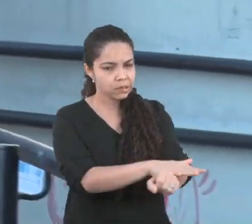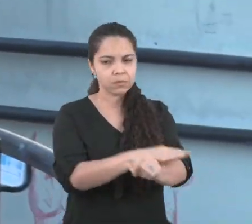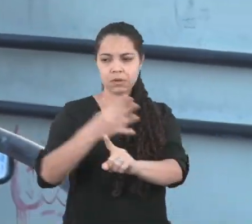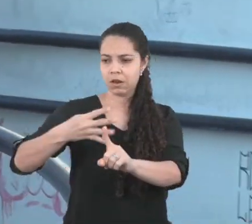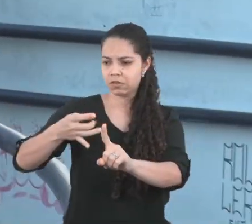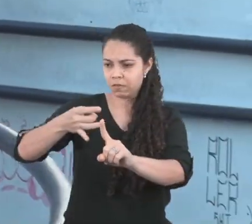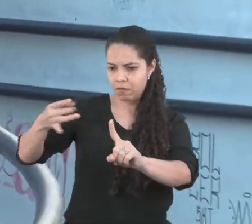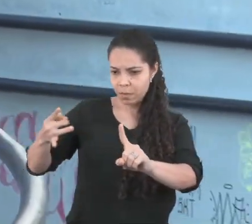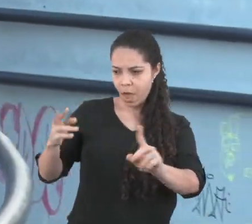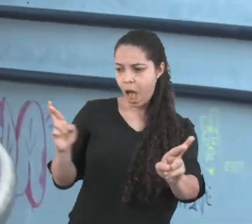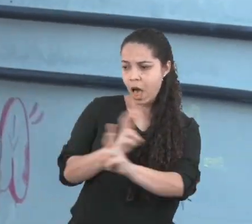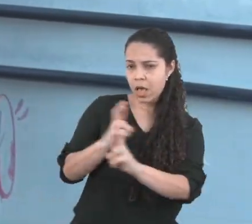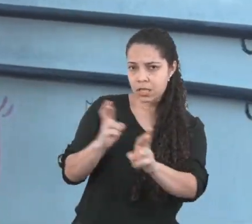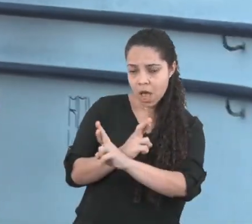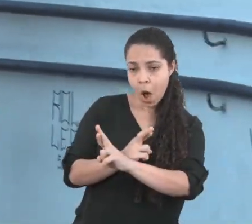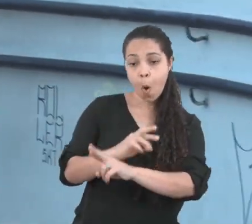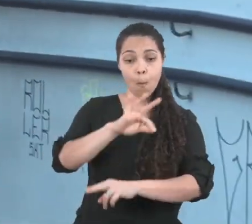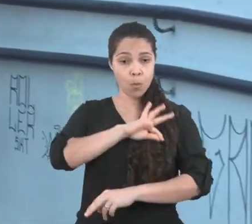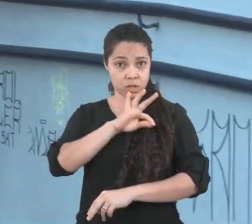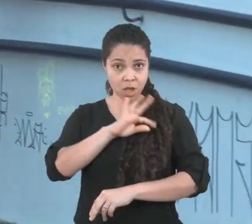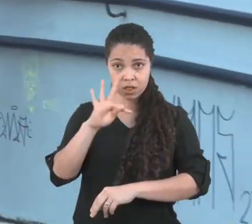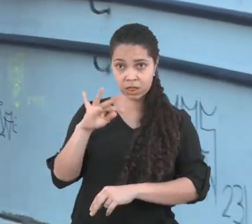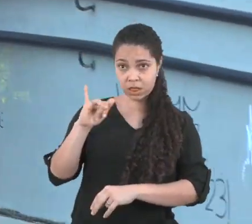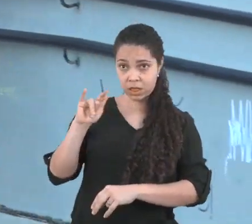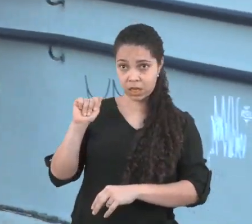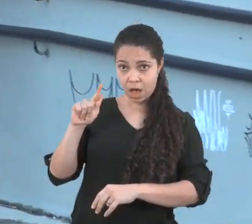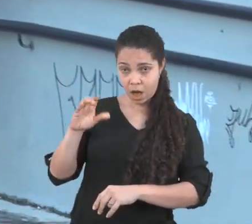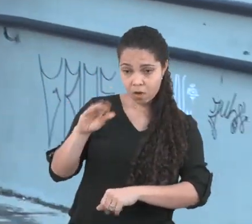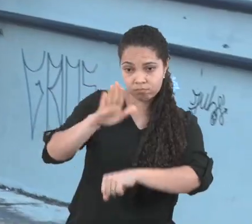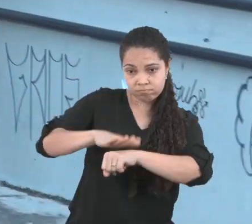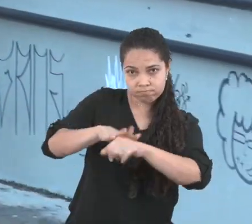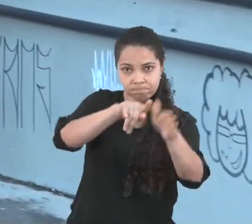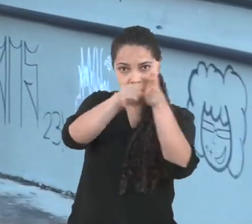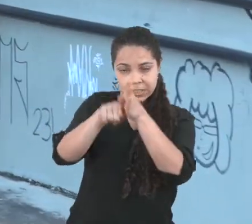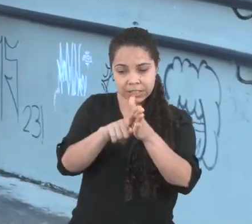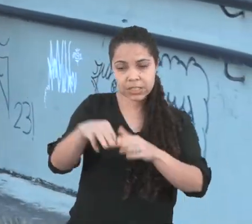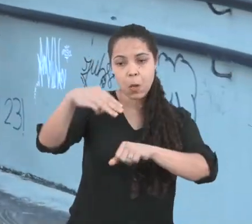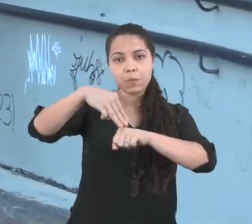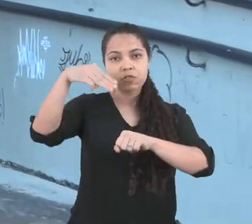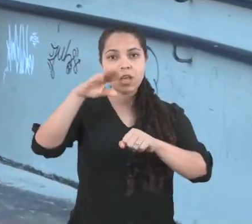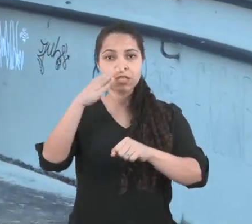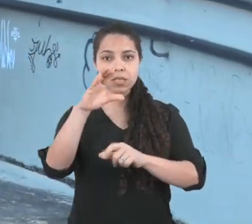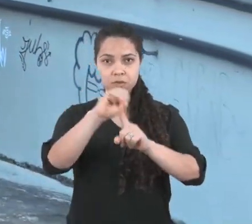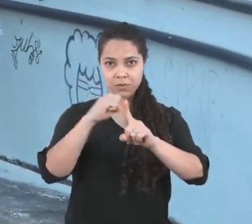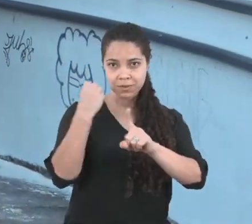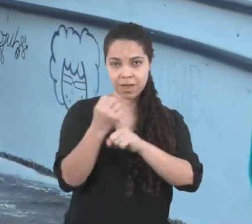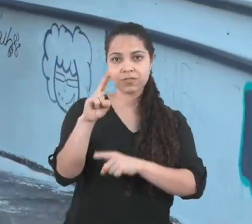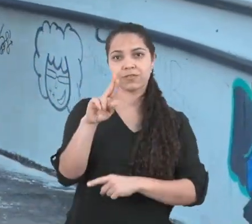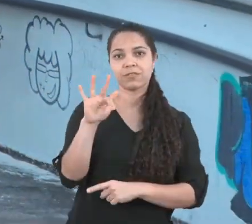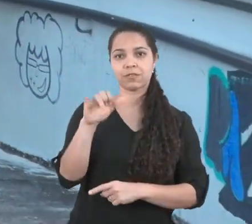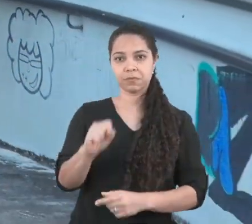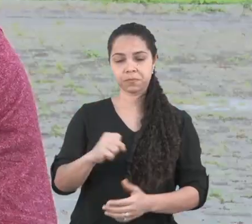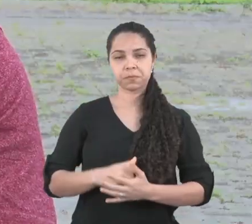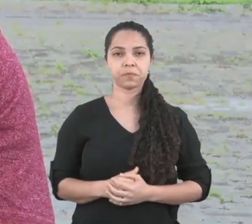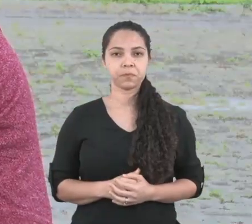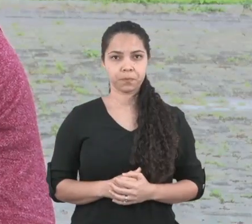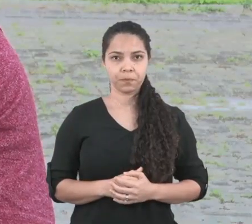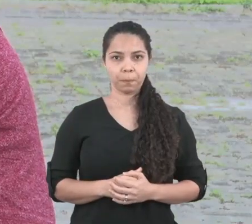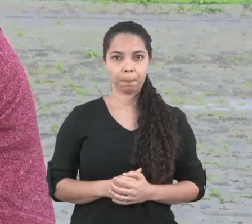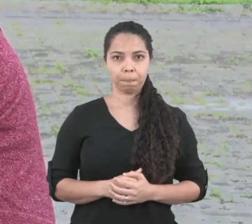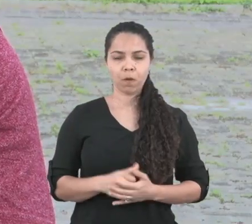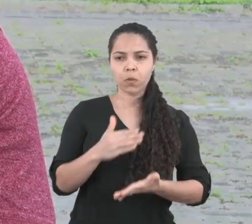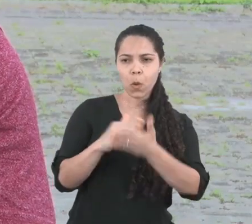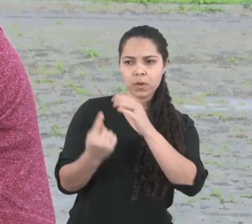LGBTfobia foi investigada pelo policial militar Tiago Damasceno, no mestrado em Ciências Sociais na Universidade Federal de Sergipe. Tudo